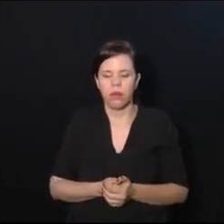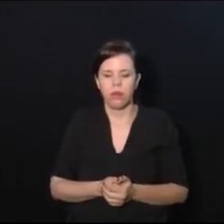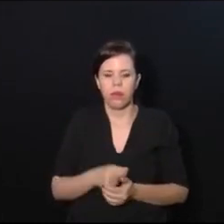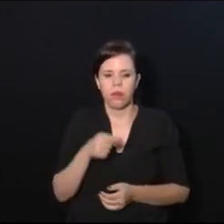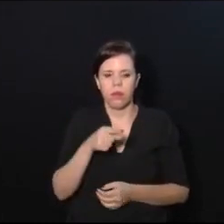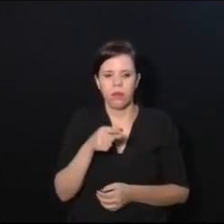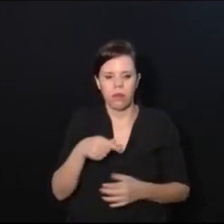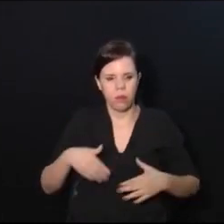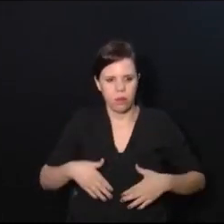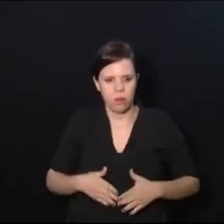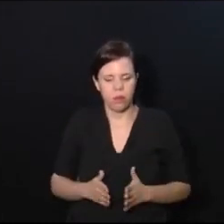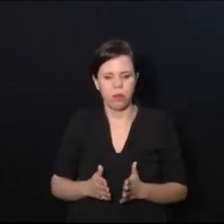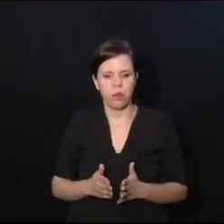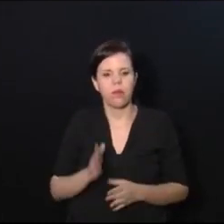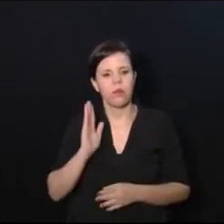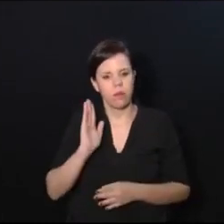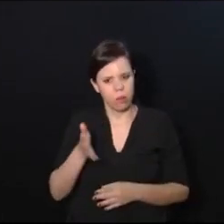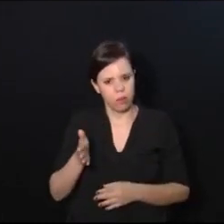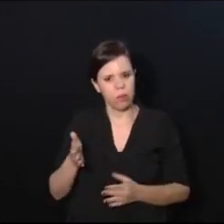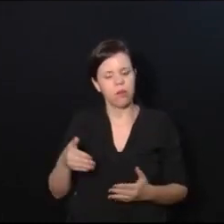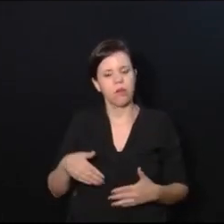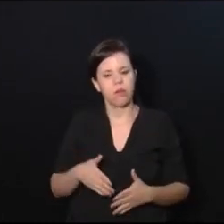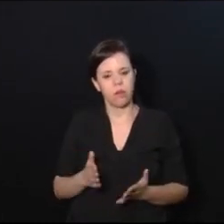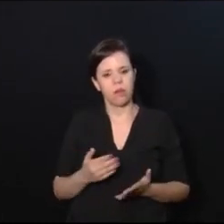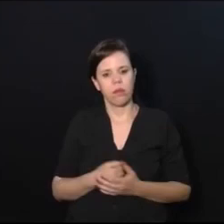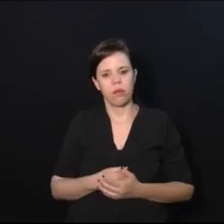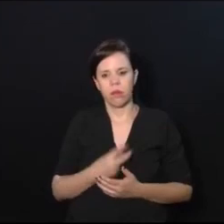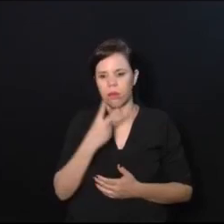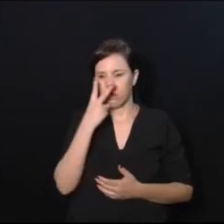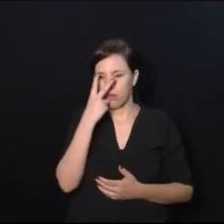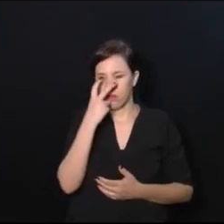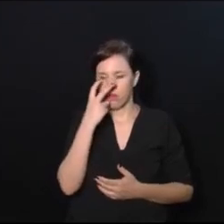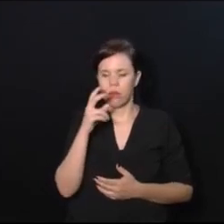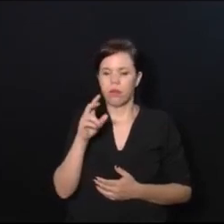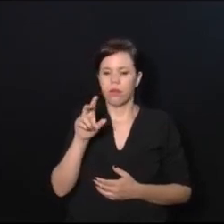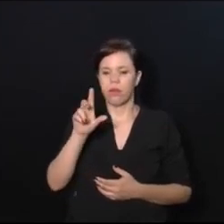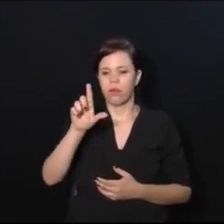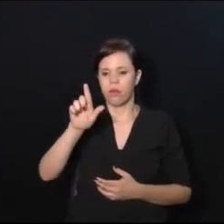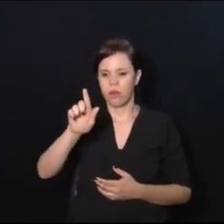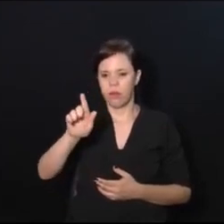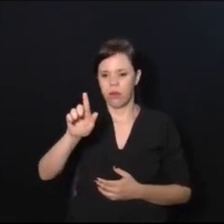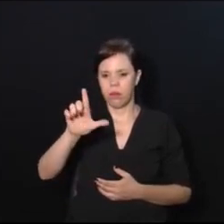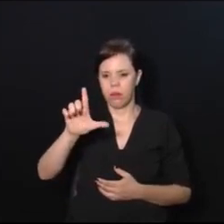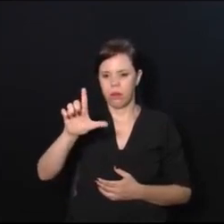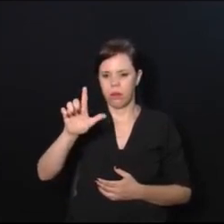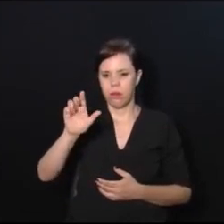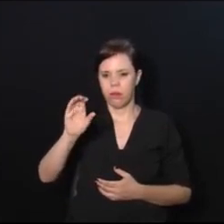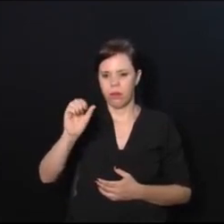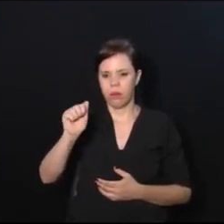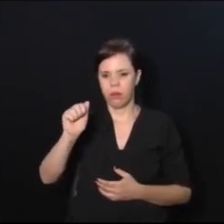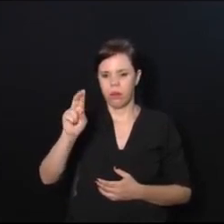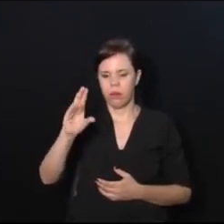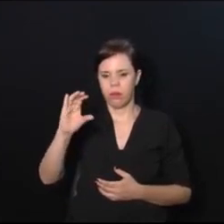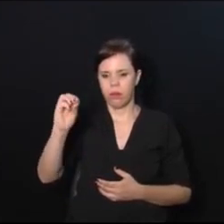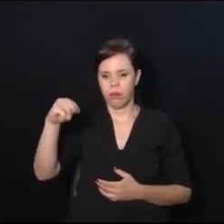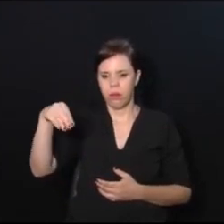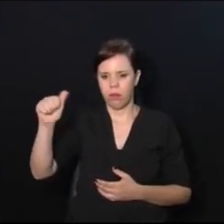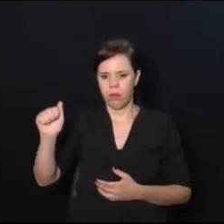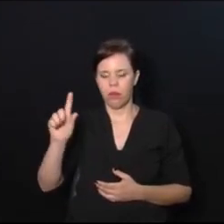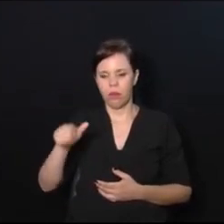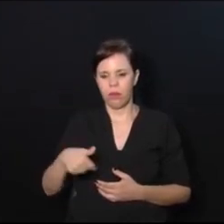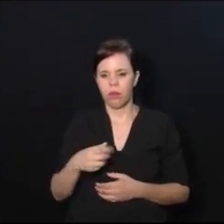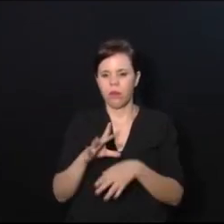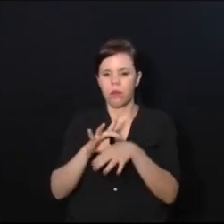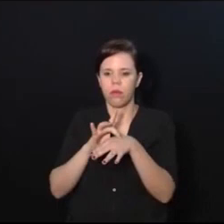Ela nasceu, já nasceu, praticamente cega de glaucoma. Porque a mãe tem glaucoma, que é uma